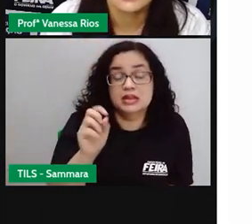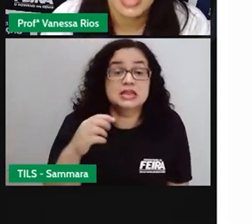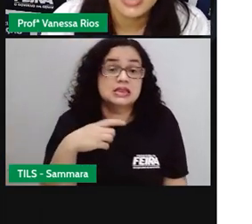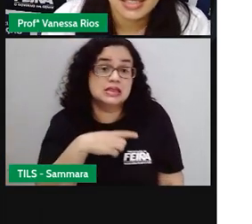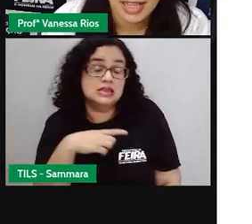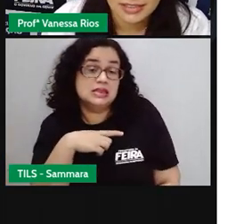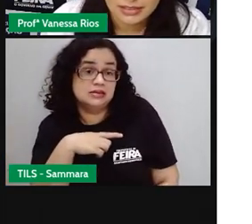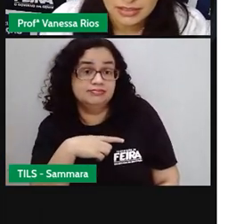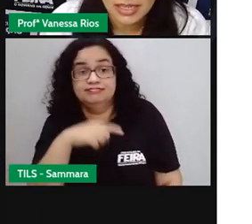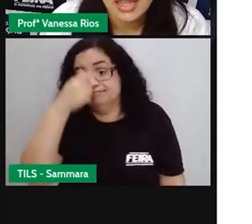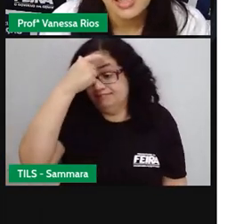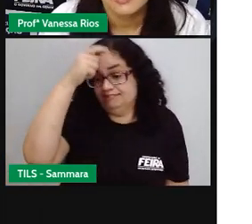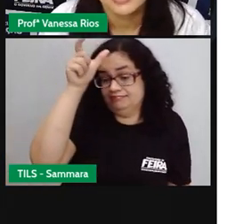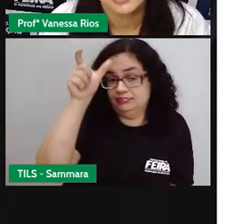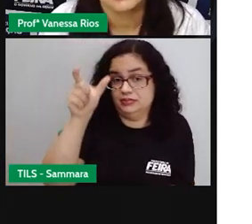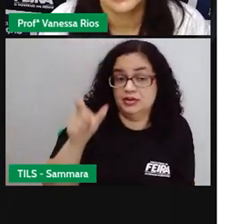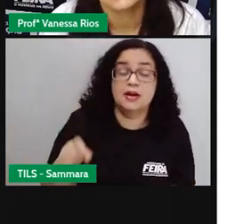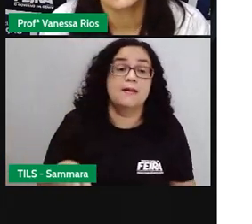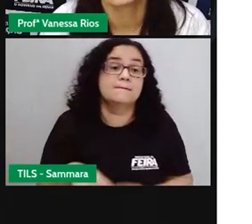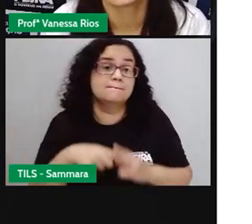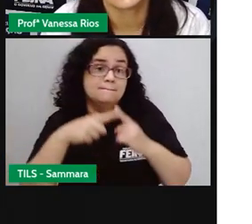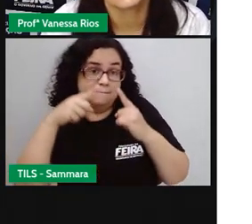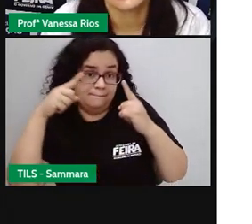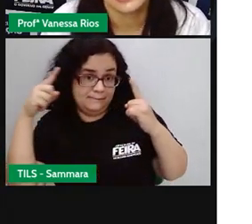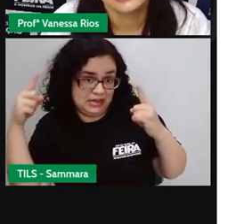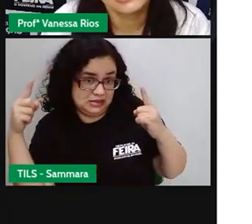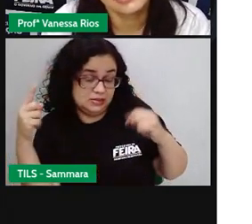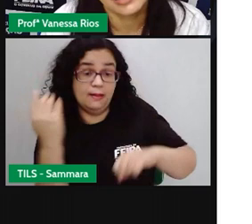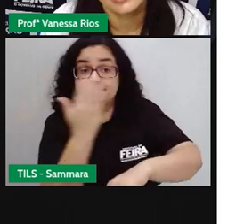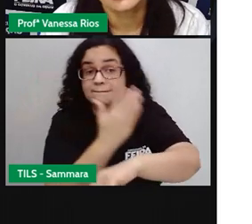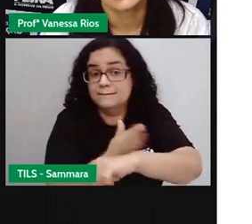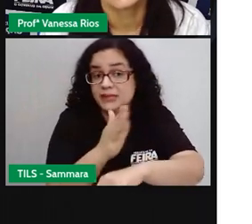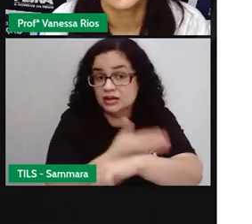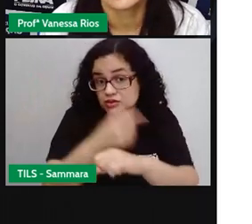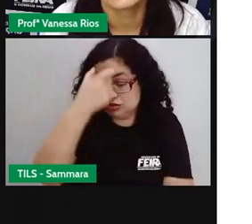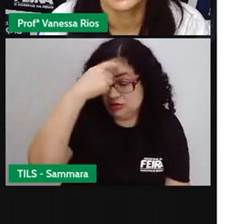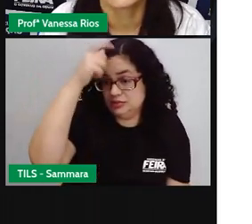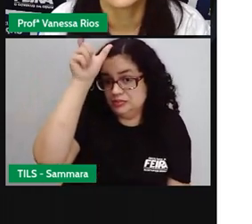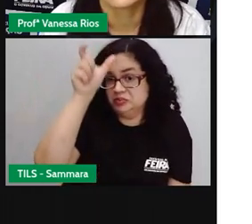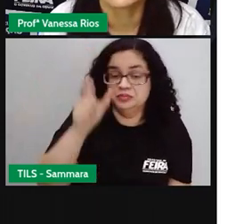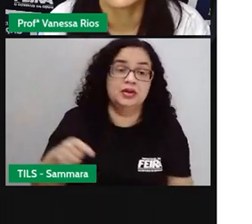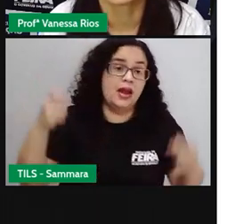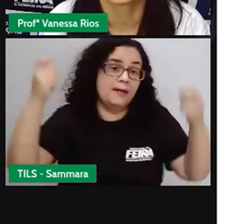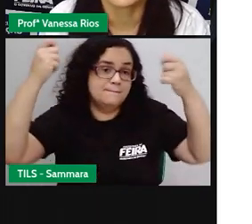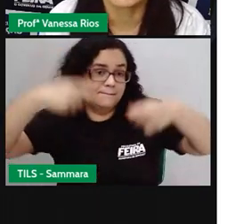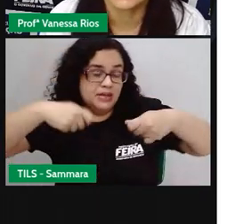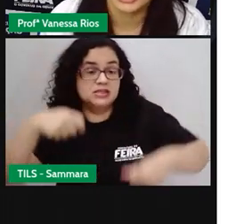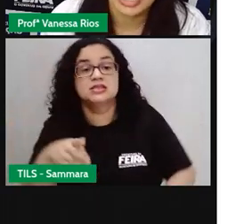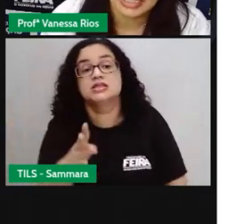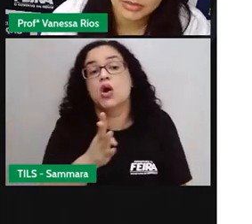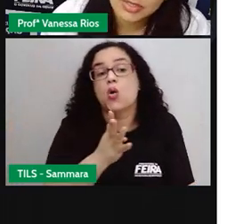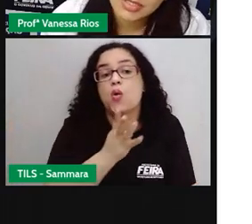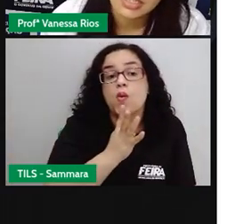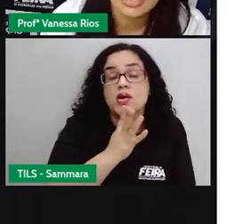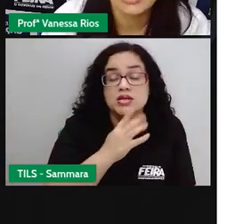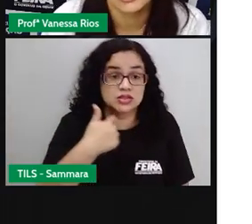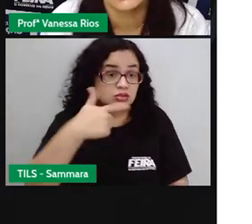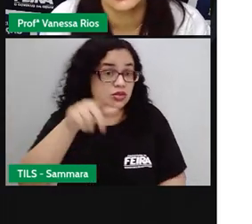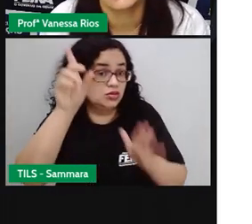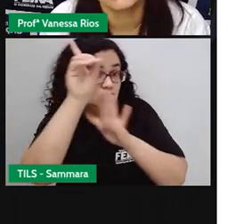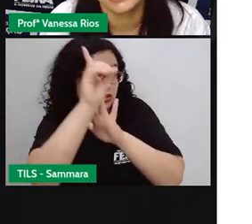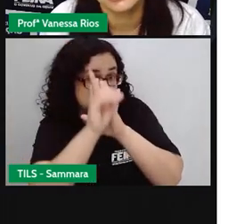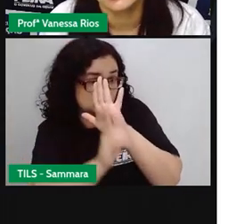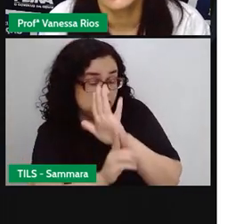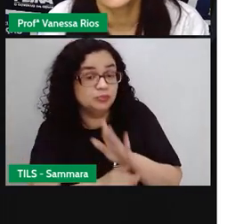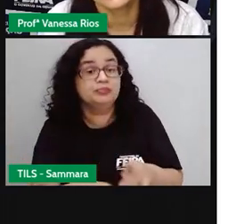exerce a cidadania, mas aí, para exercer a cidadania, ele precisa conhecer os seus direitos e